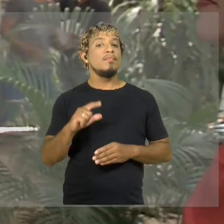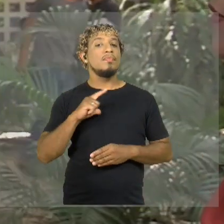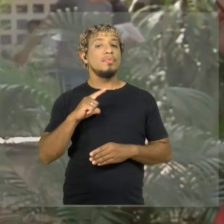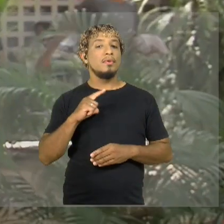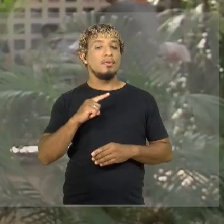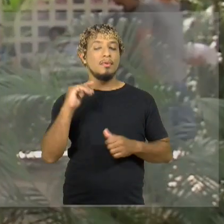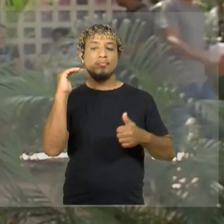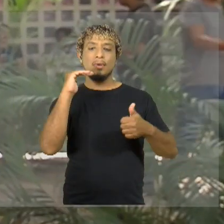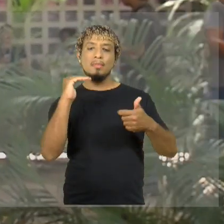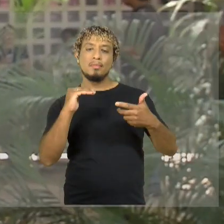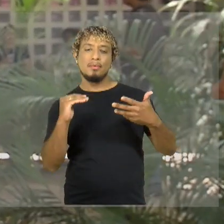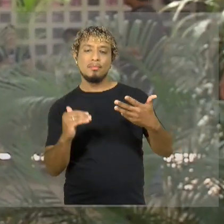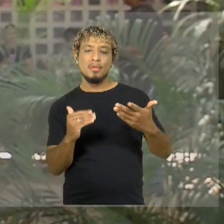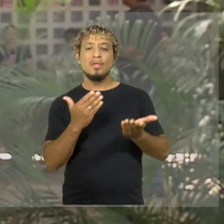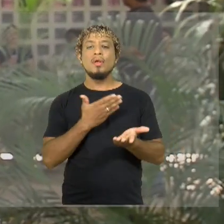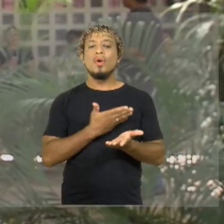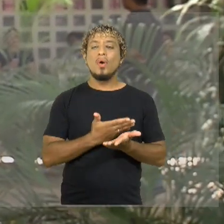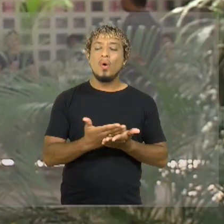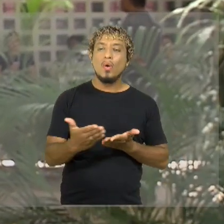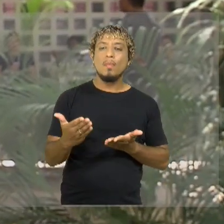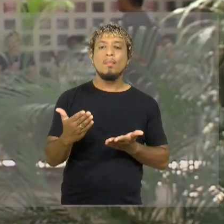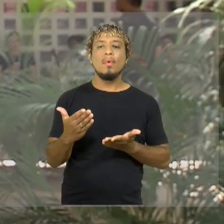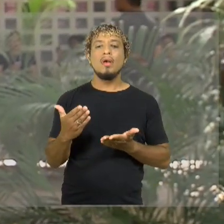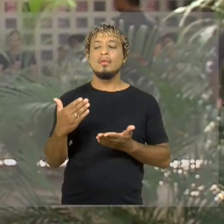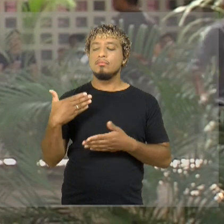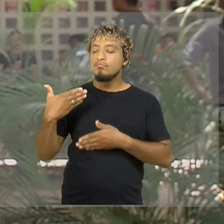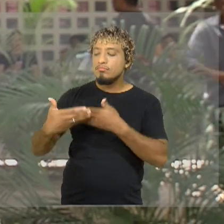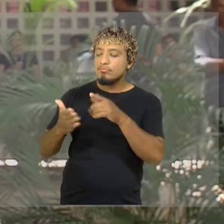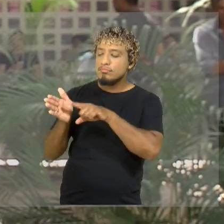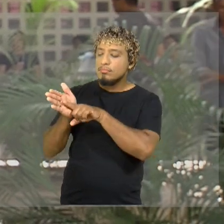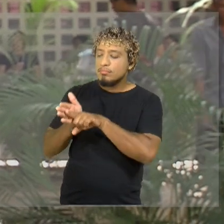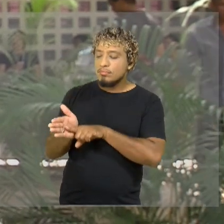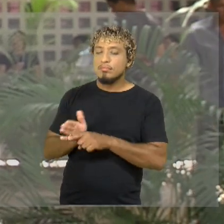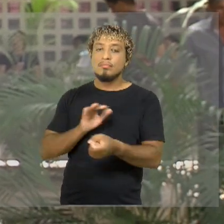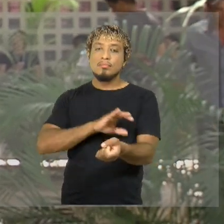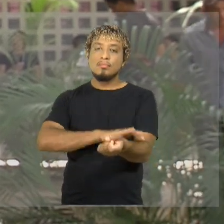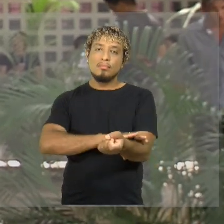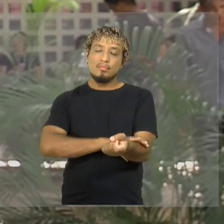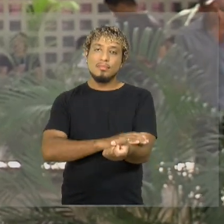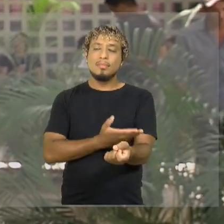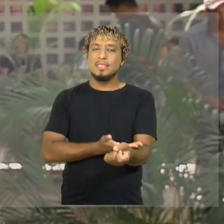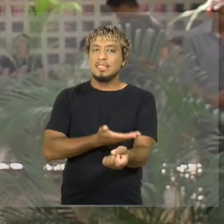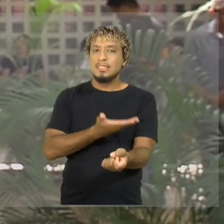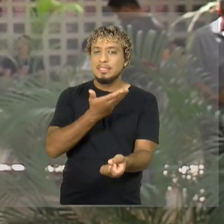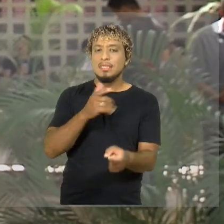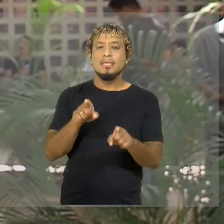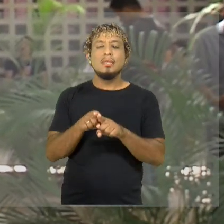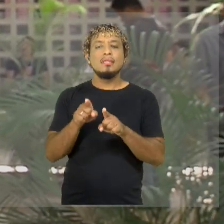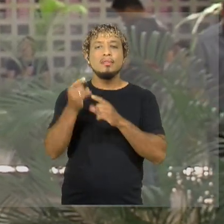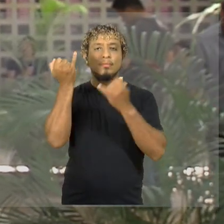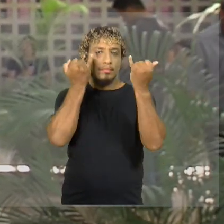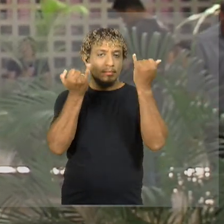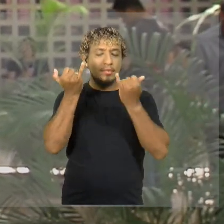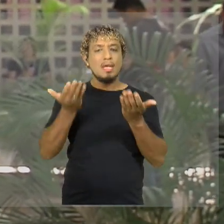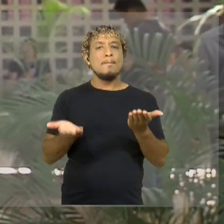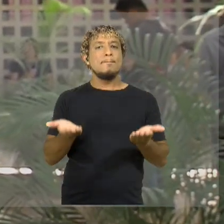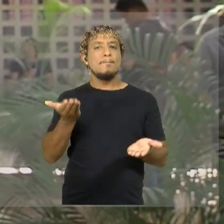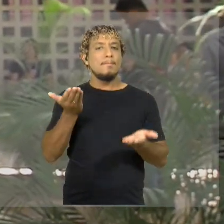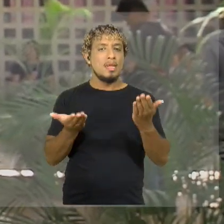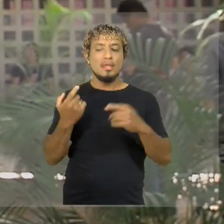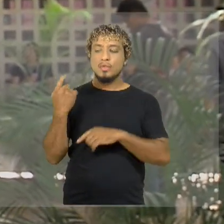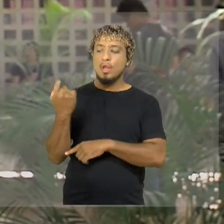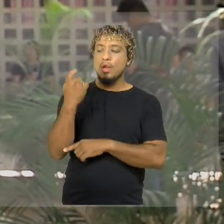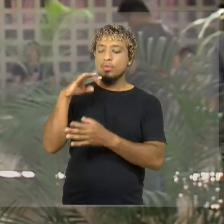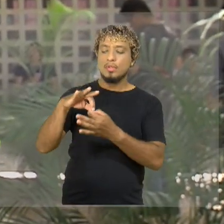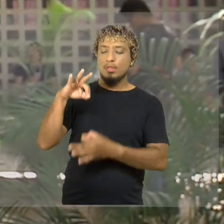completo de atendimentos, que começa pela triagem, tem uma escuta inicial, aferição de pressão arterial, dados antropométricos, peso, altura, para a gente